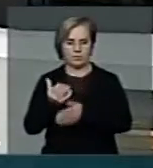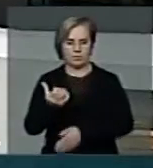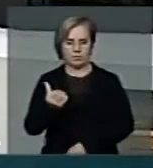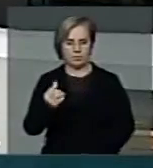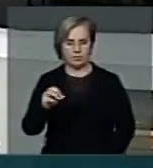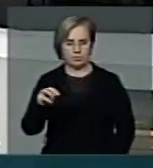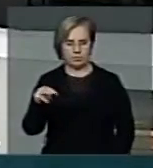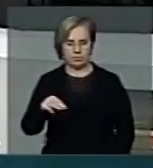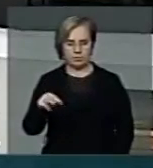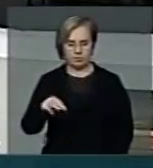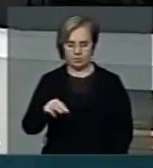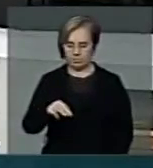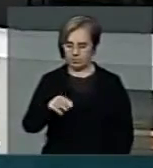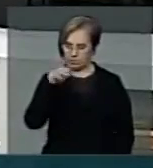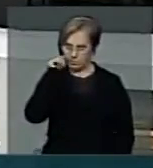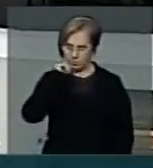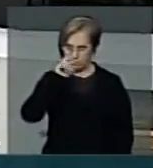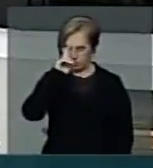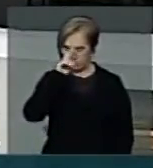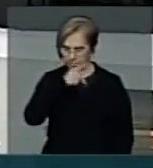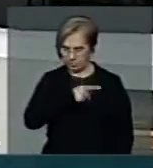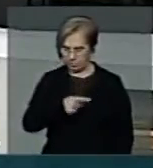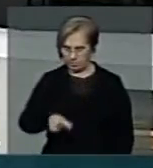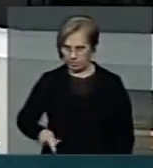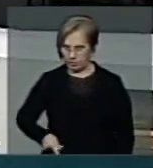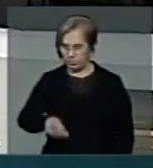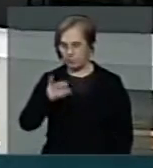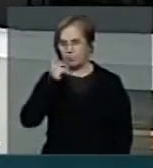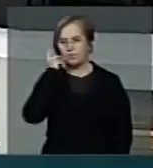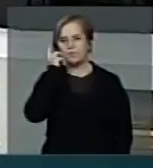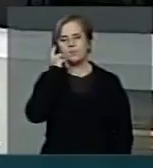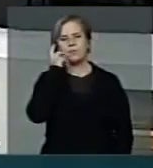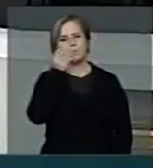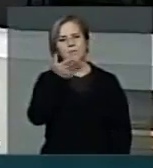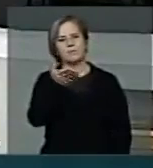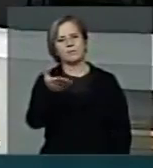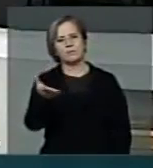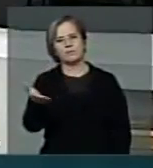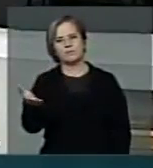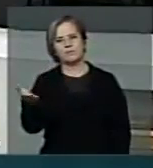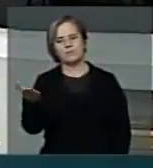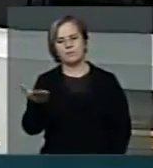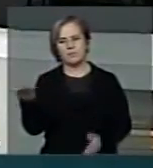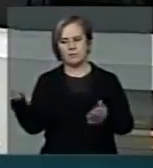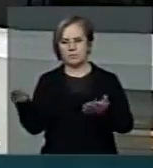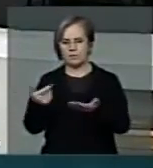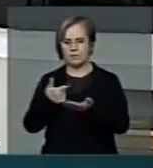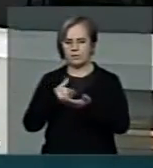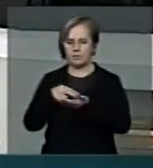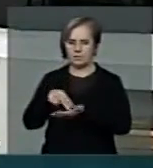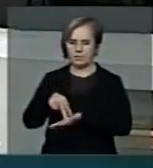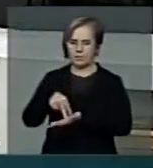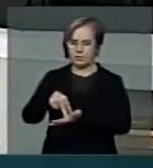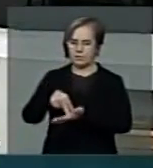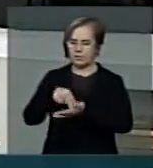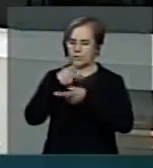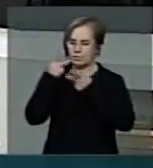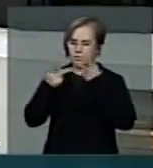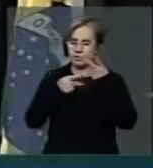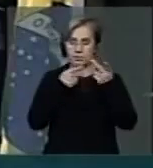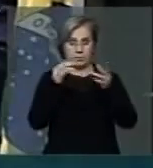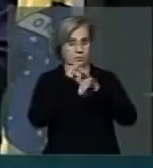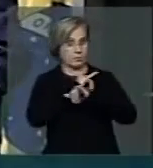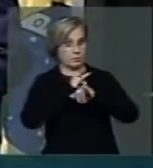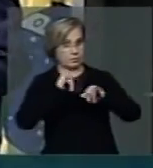Senhora Presidente, senhores e senhores deputados, ocupo a tribuna para falar que o anúncio feito